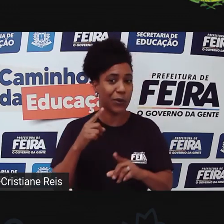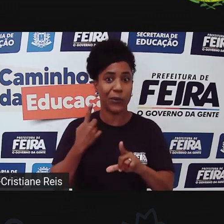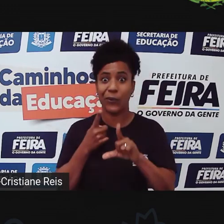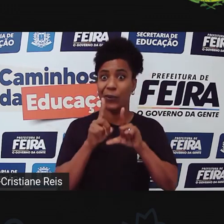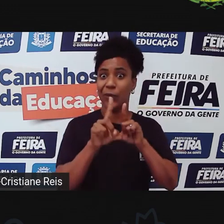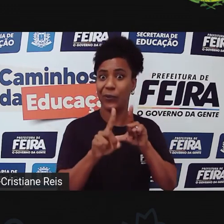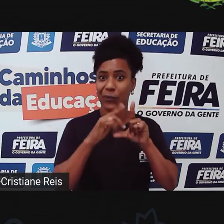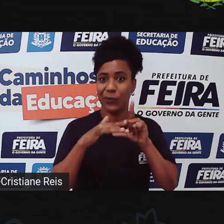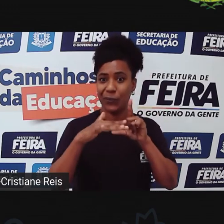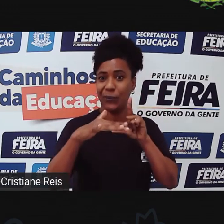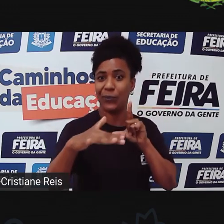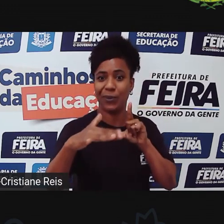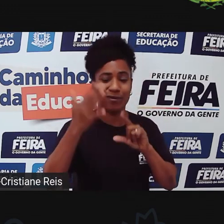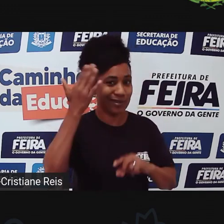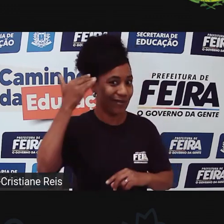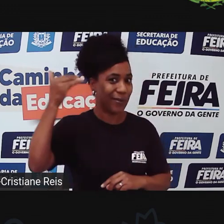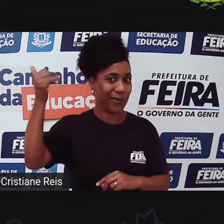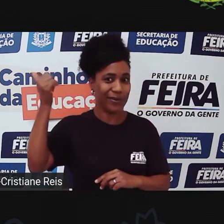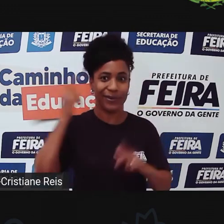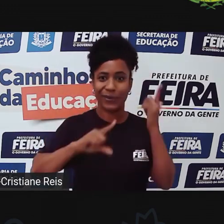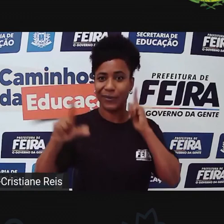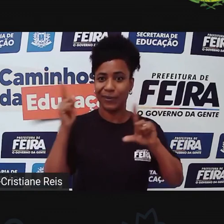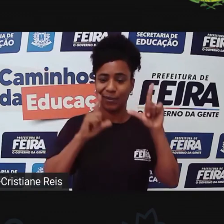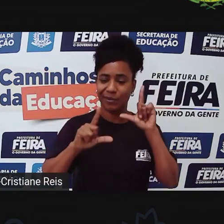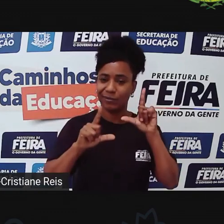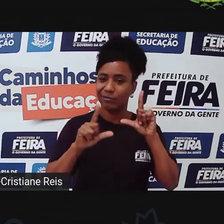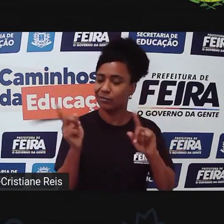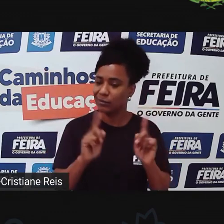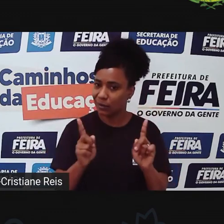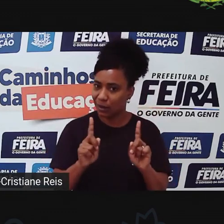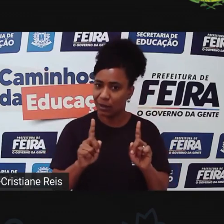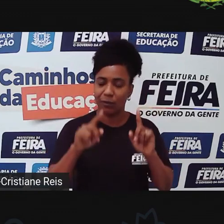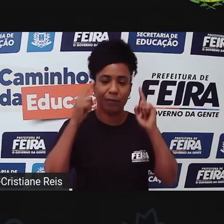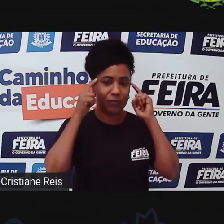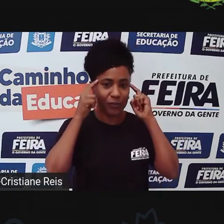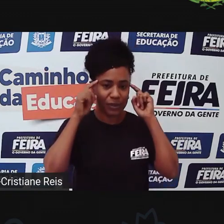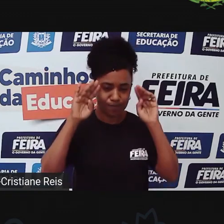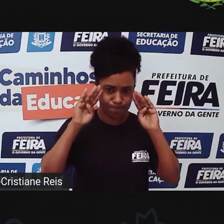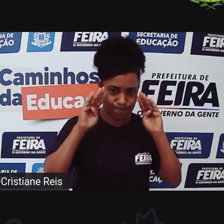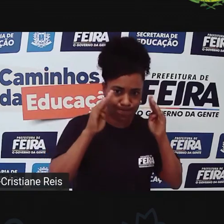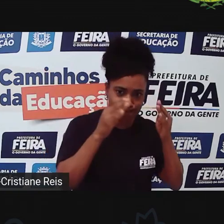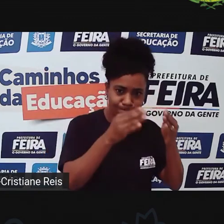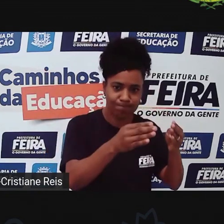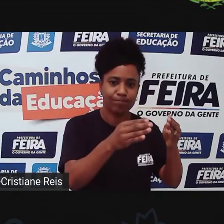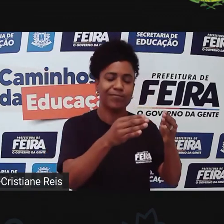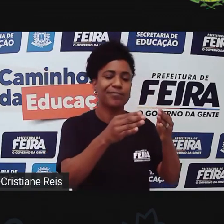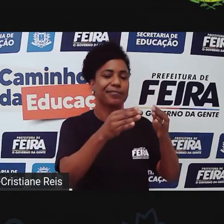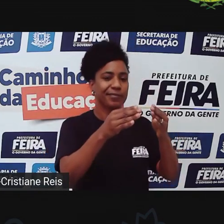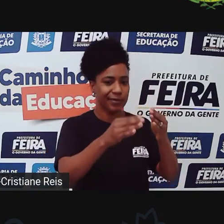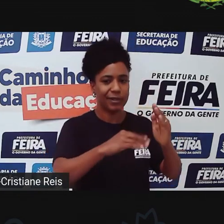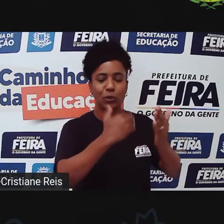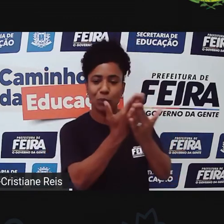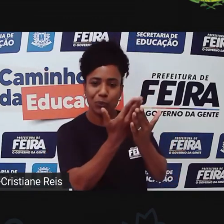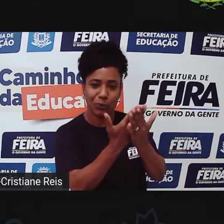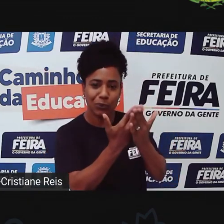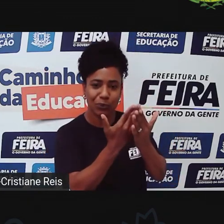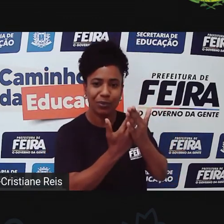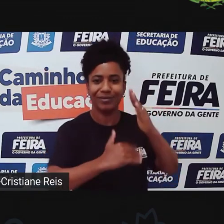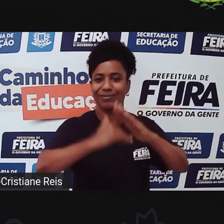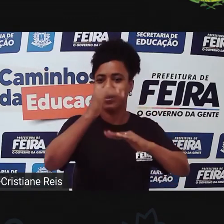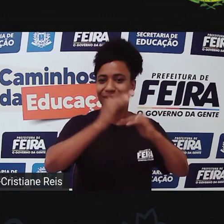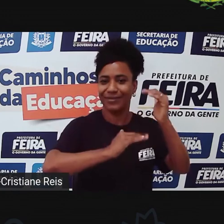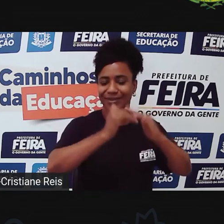desista dos seus objetivos mais concretos, de pensar numa profissão para poder ser influenciador digital,